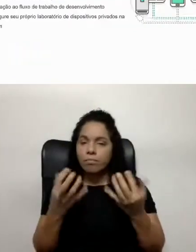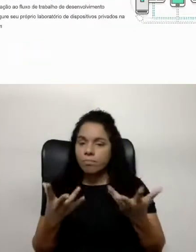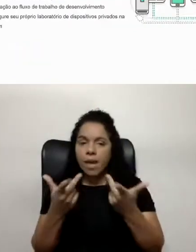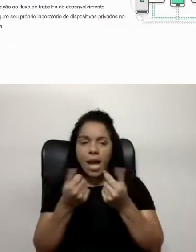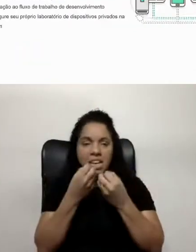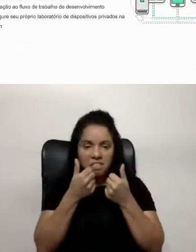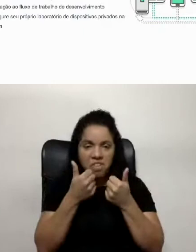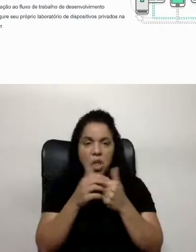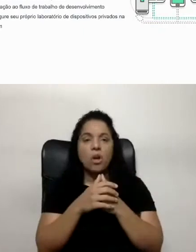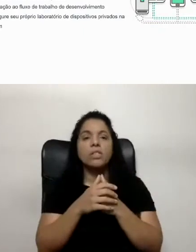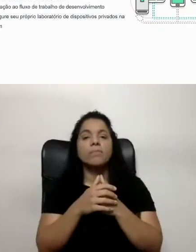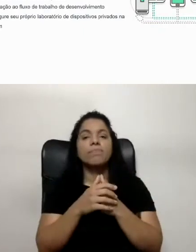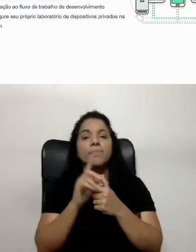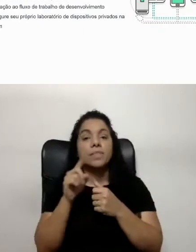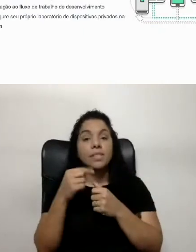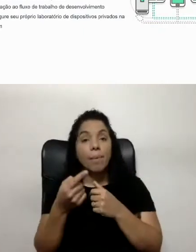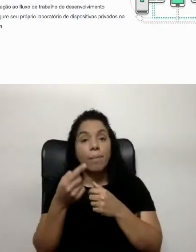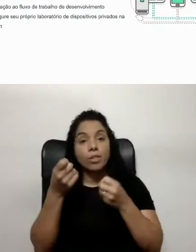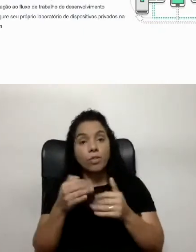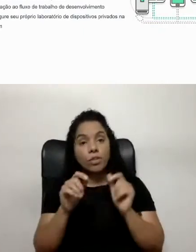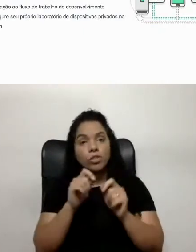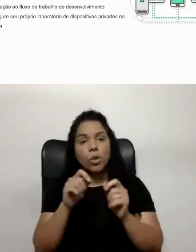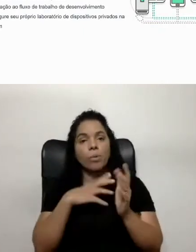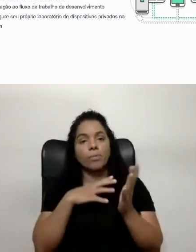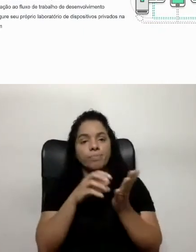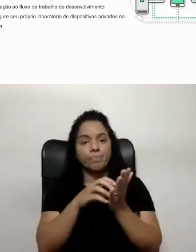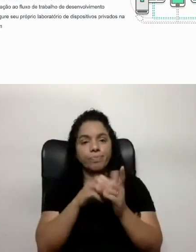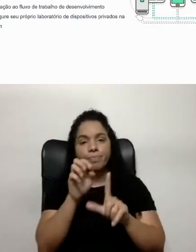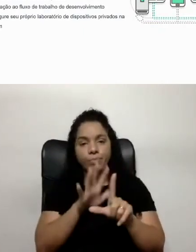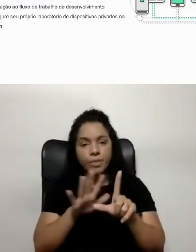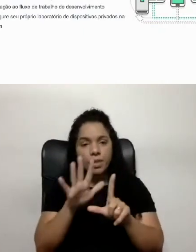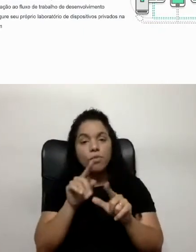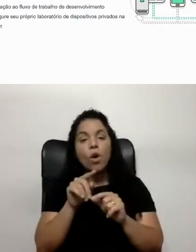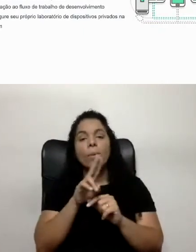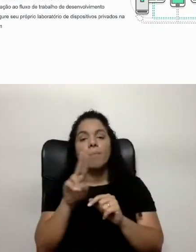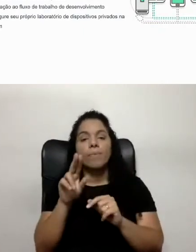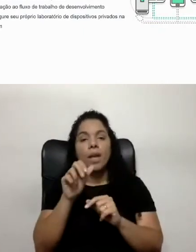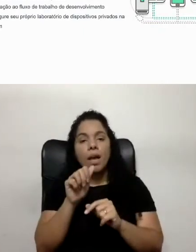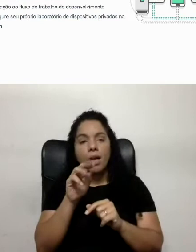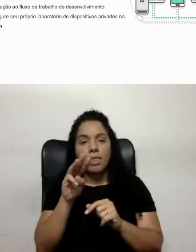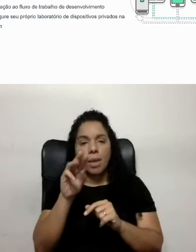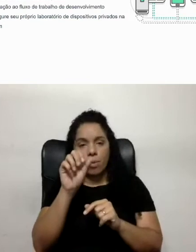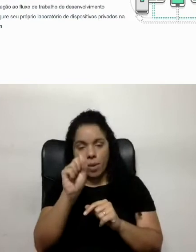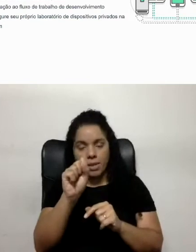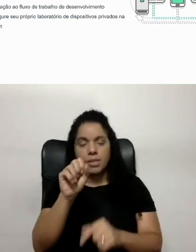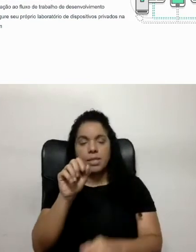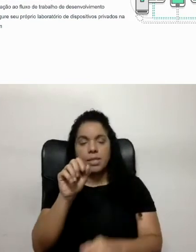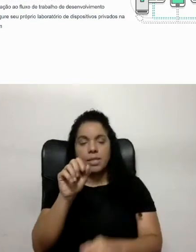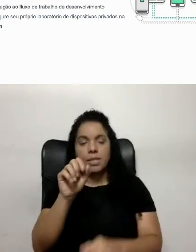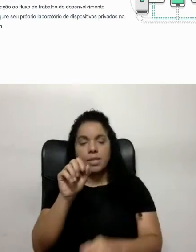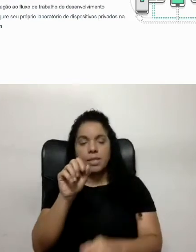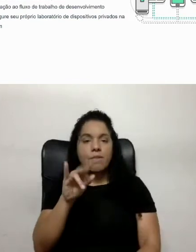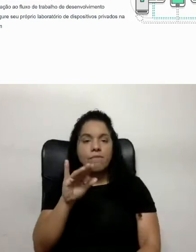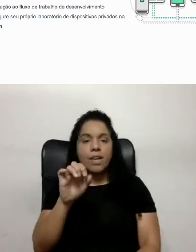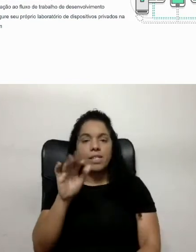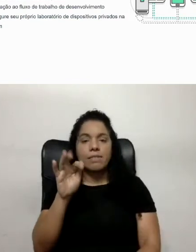Logo após isso, a gente vem falando um pouquinho de uma plataforma que se chama AWS Device Farms. Poxa, o que seria